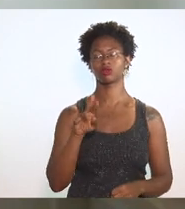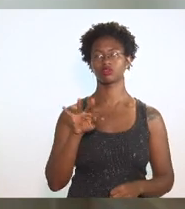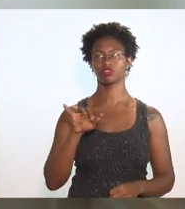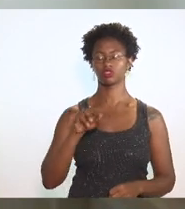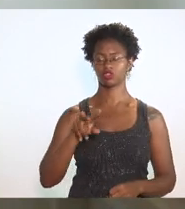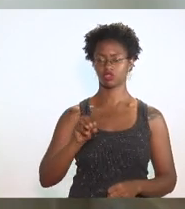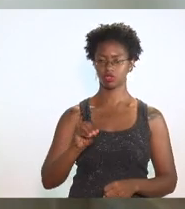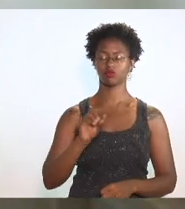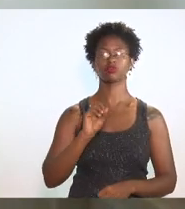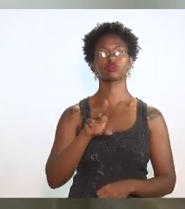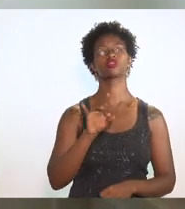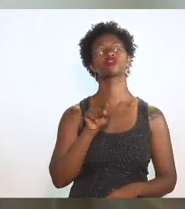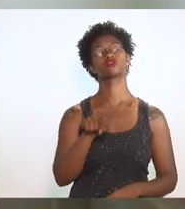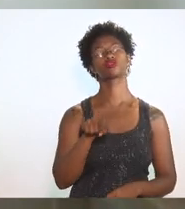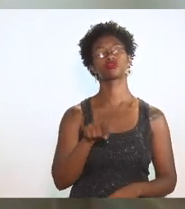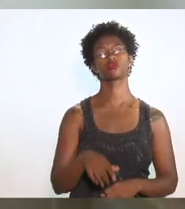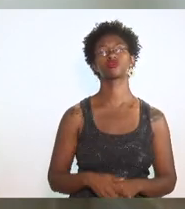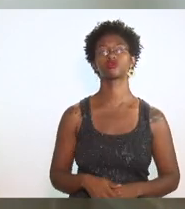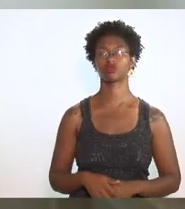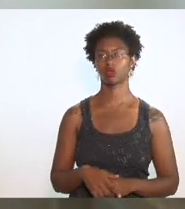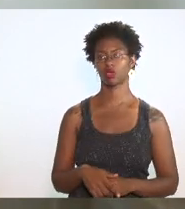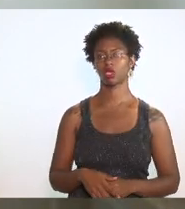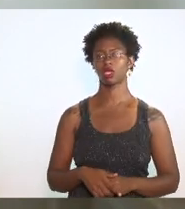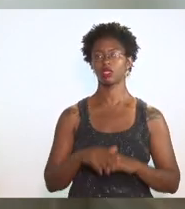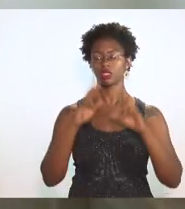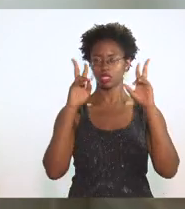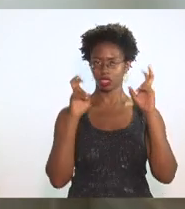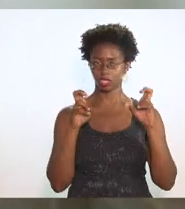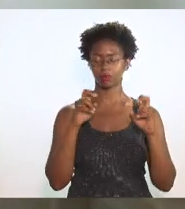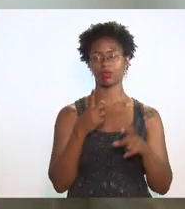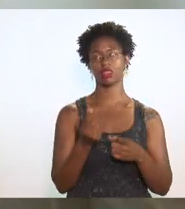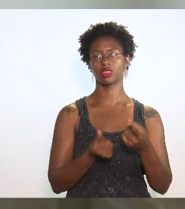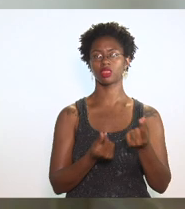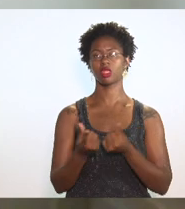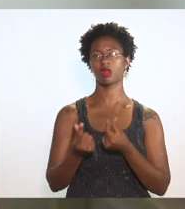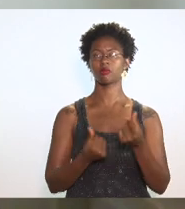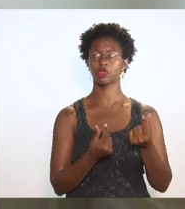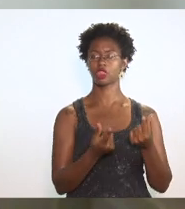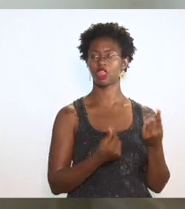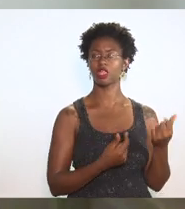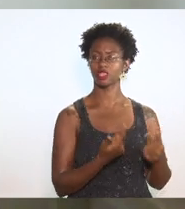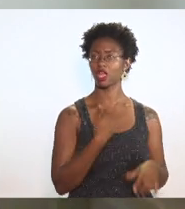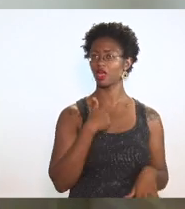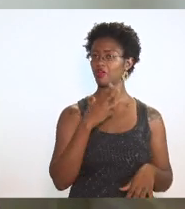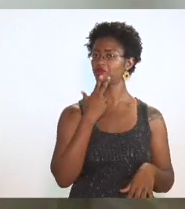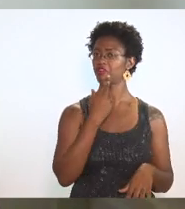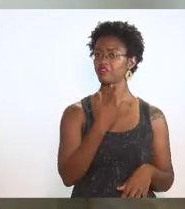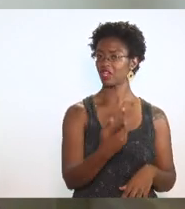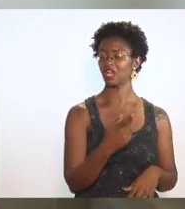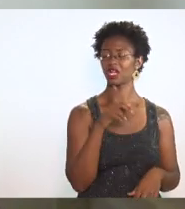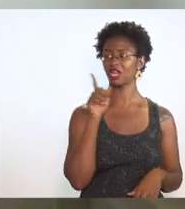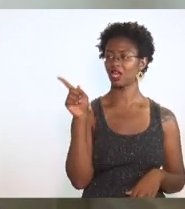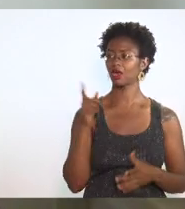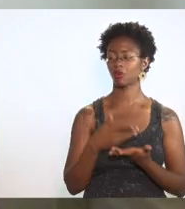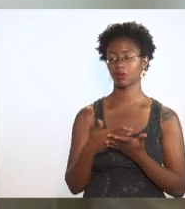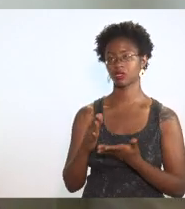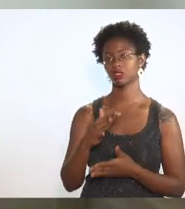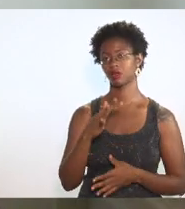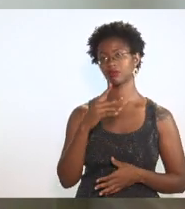só por uma questão de tributação, eu vou começar pela Priscila Sacalém,